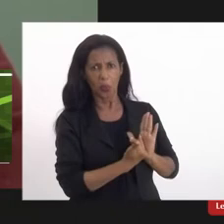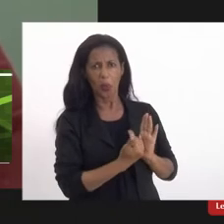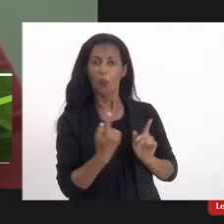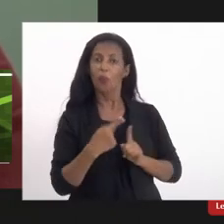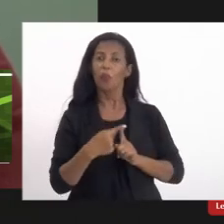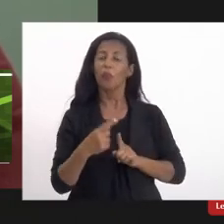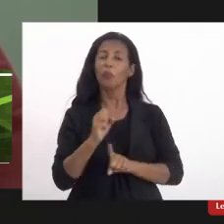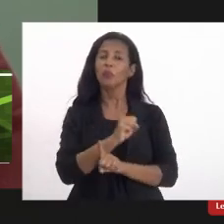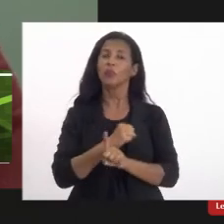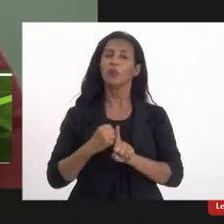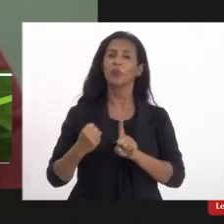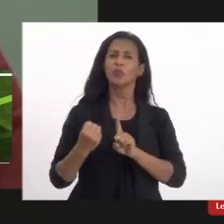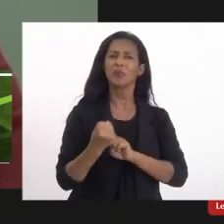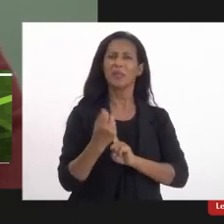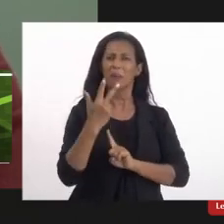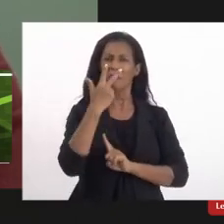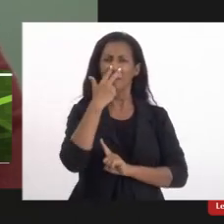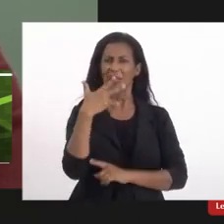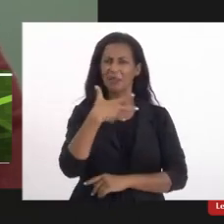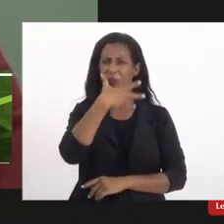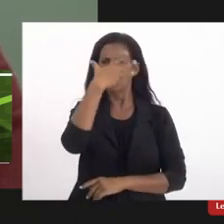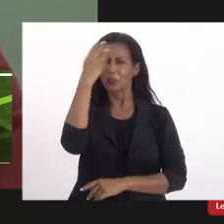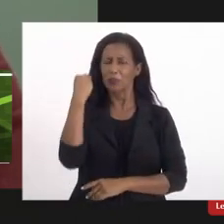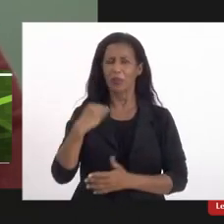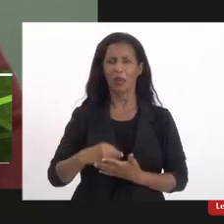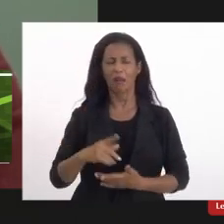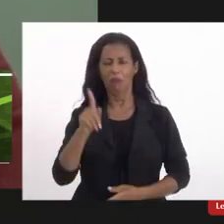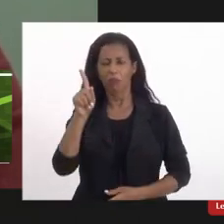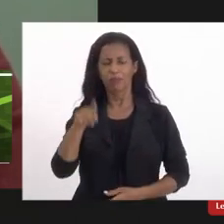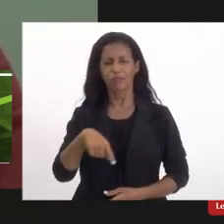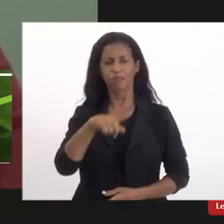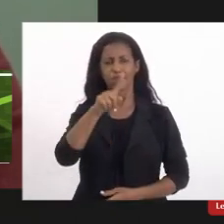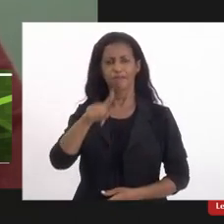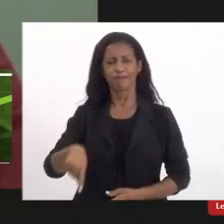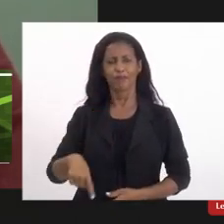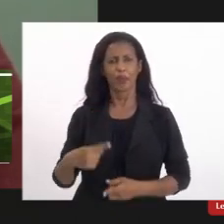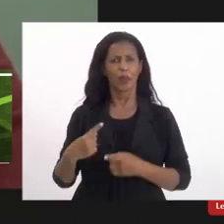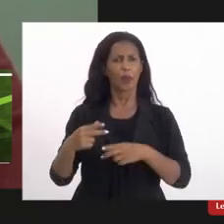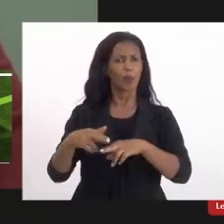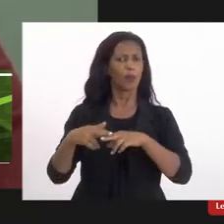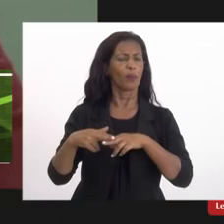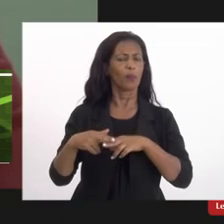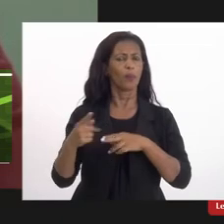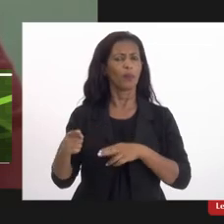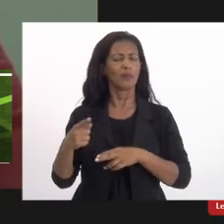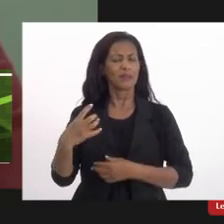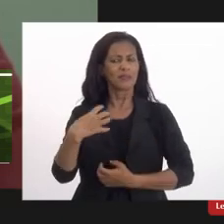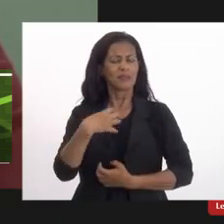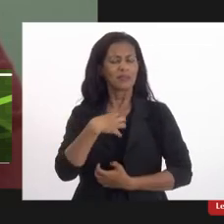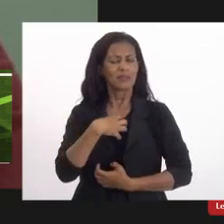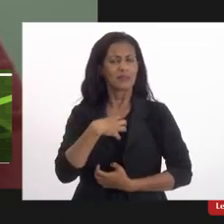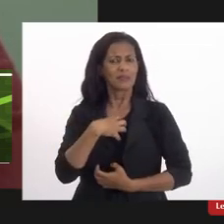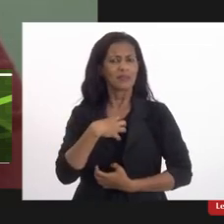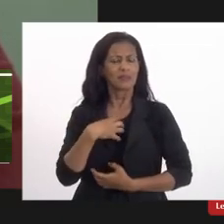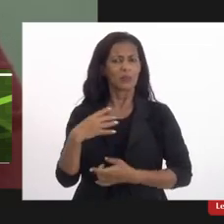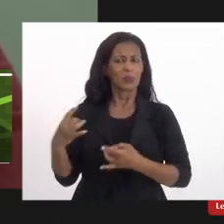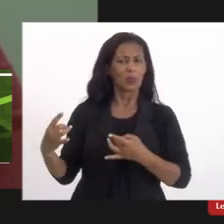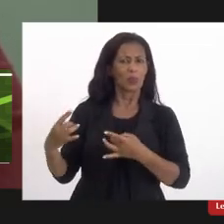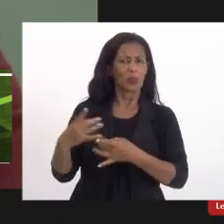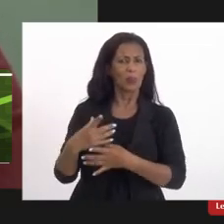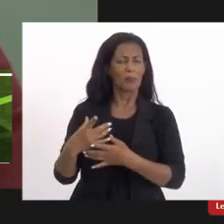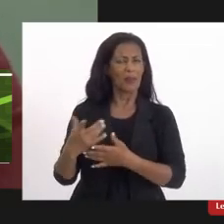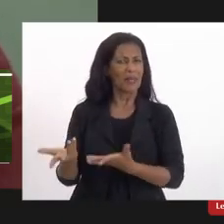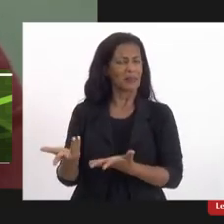sociedade nos apagou por conta do cancelamento, e por conta desse sentimento do complexo de